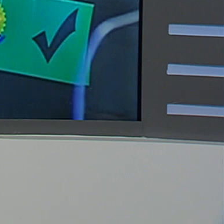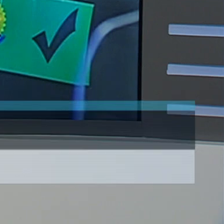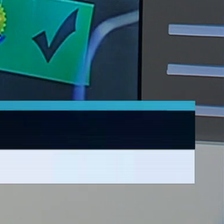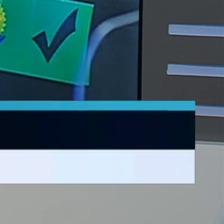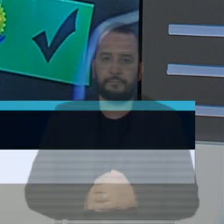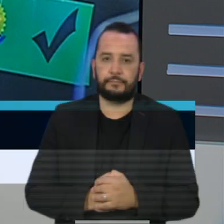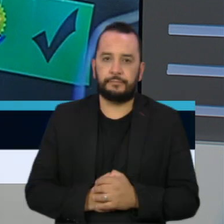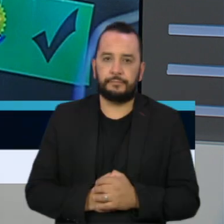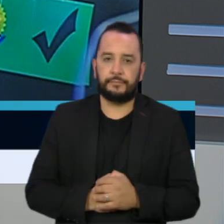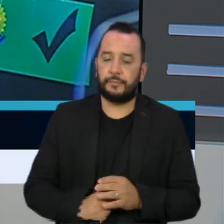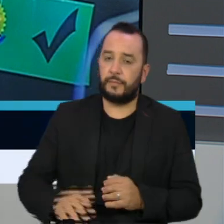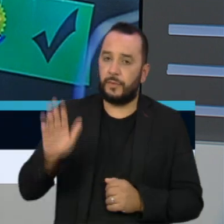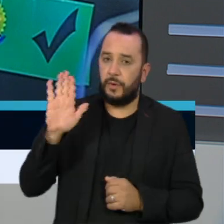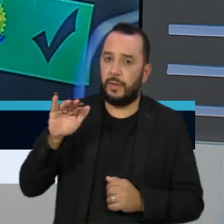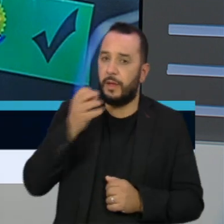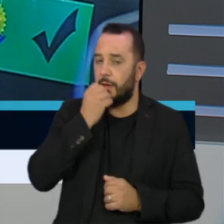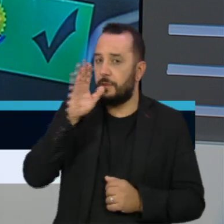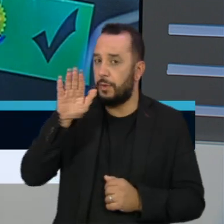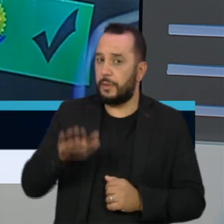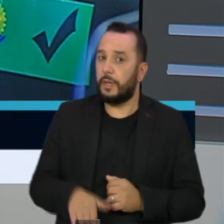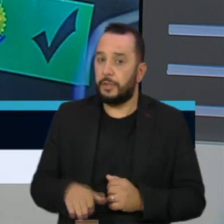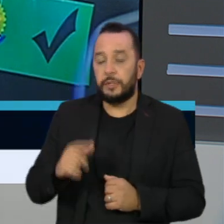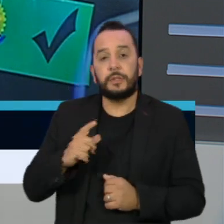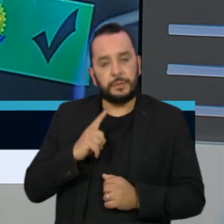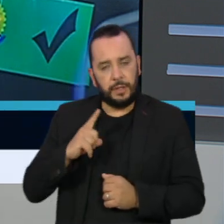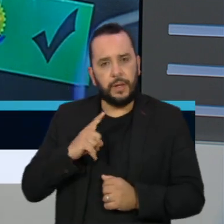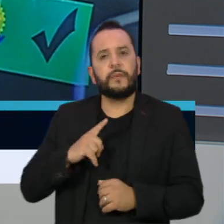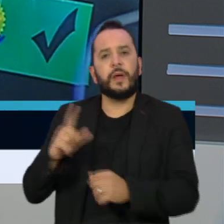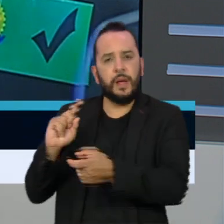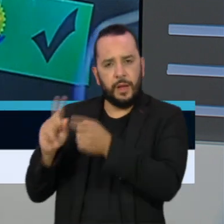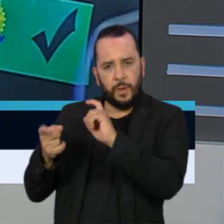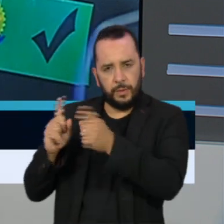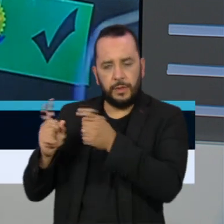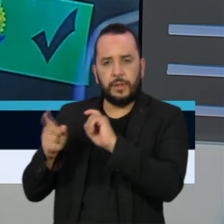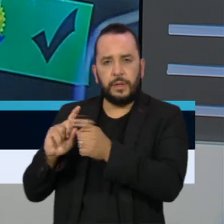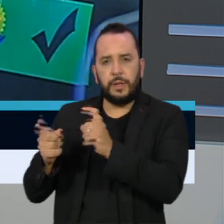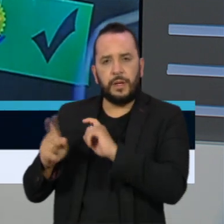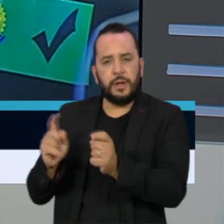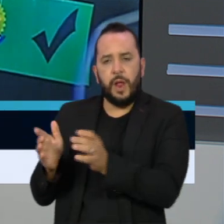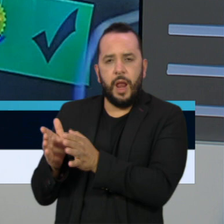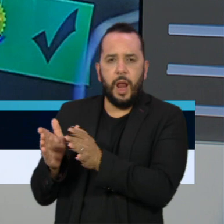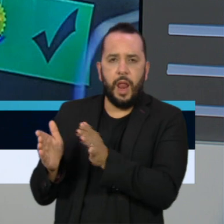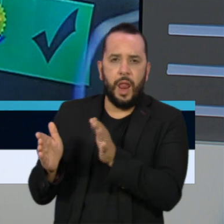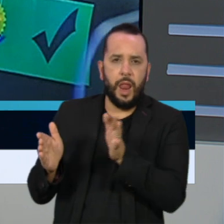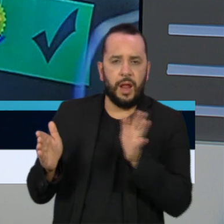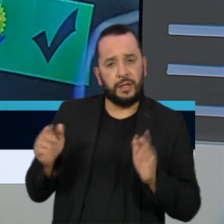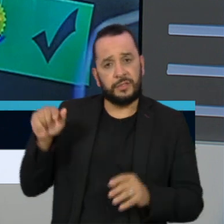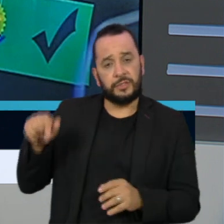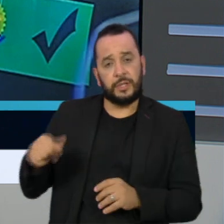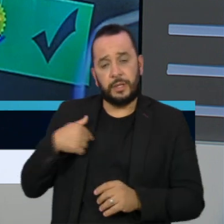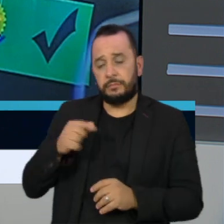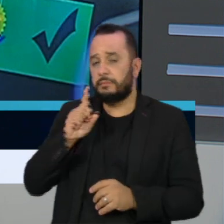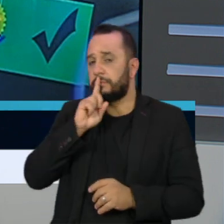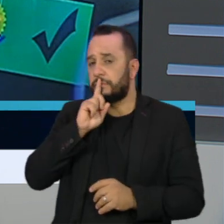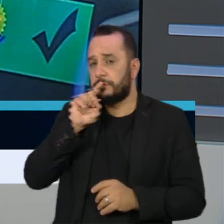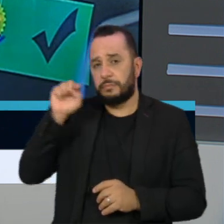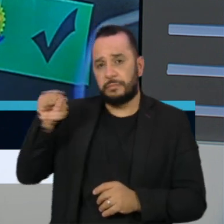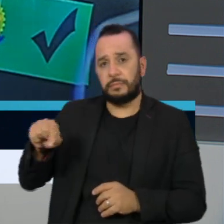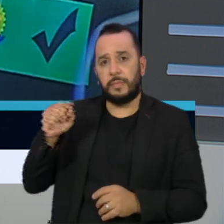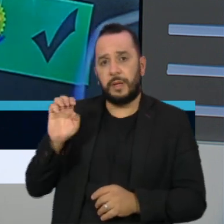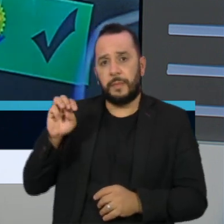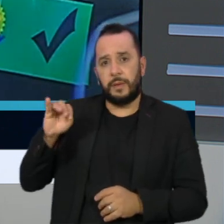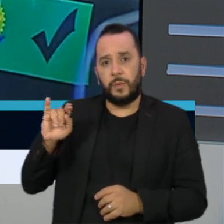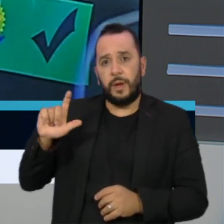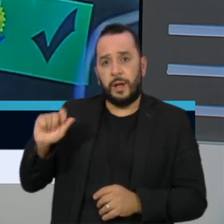Olá, boa tarde. Depois da sessão prolongada e o silêncio da diretora da Precisa Medicamentos, Emanuela Medrades,